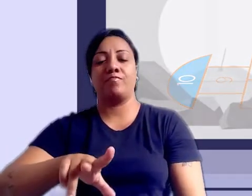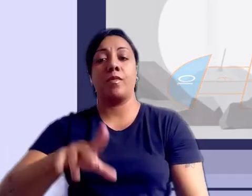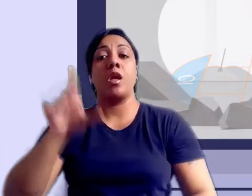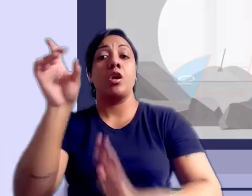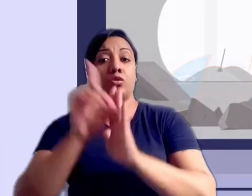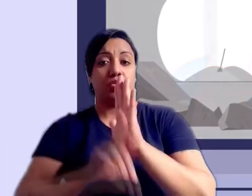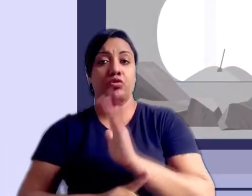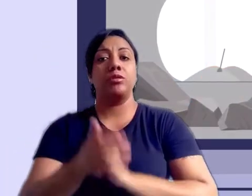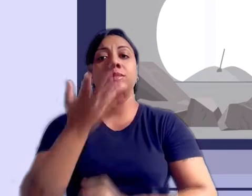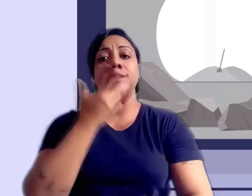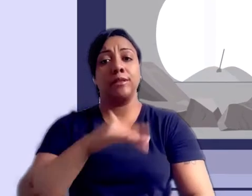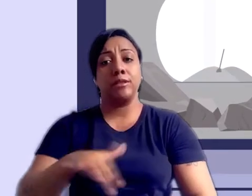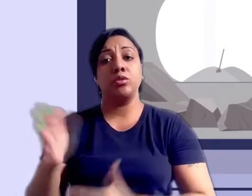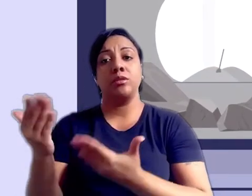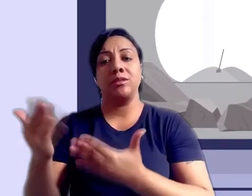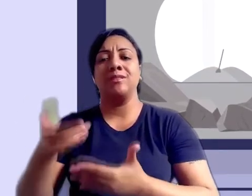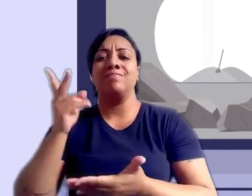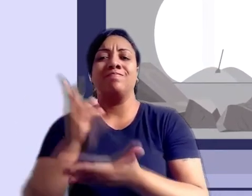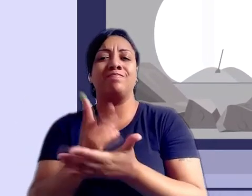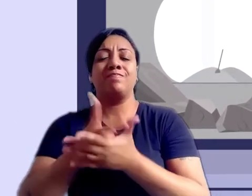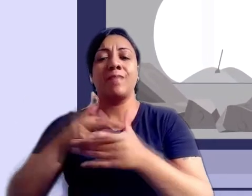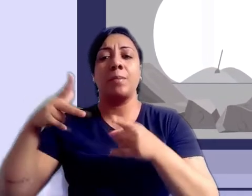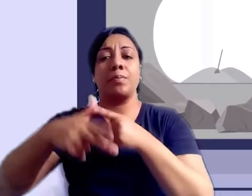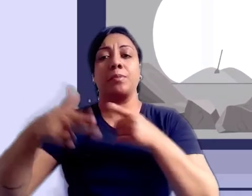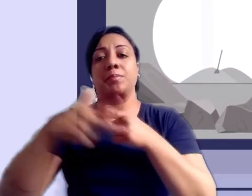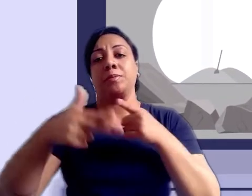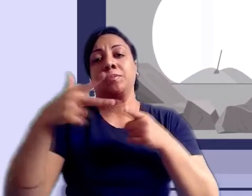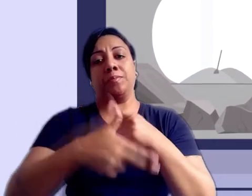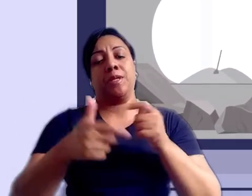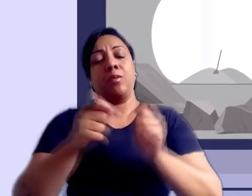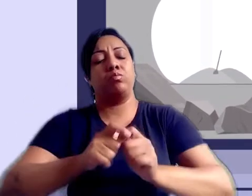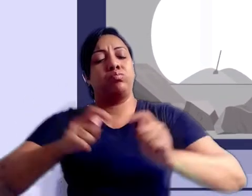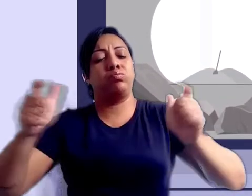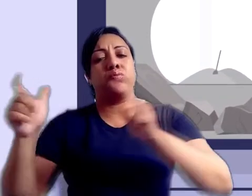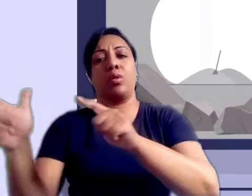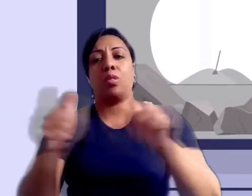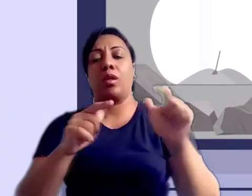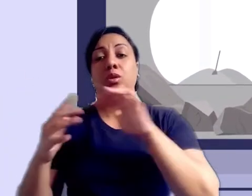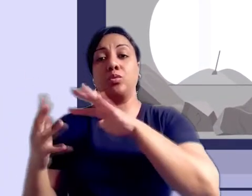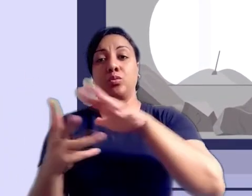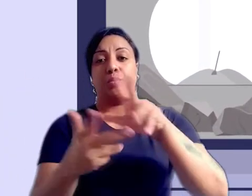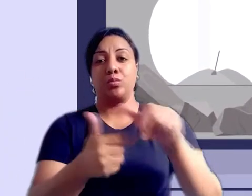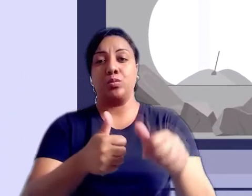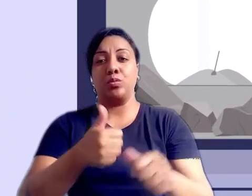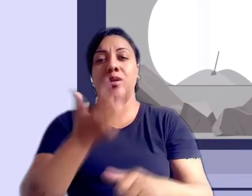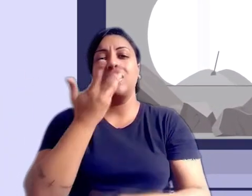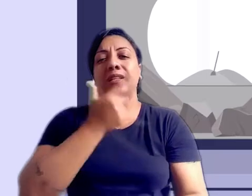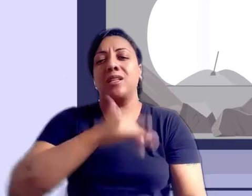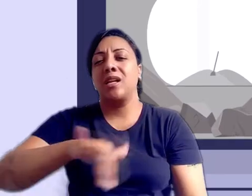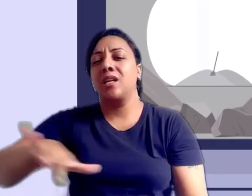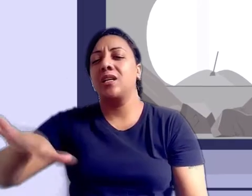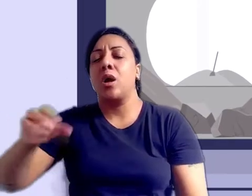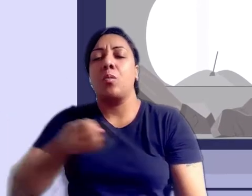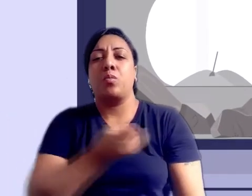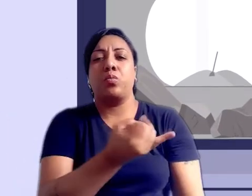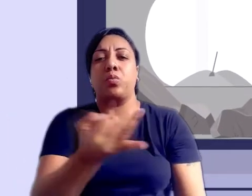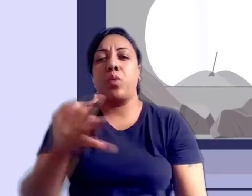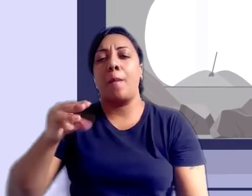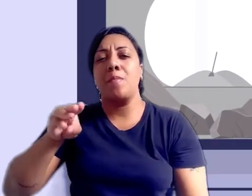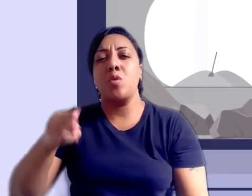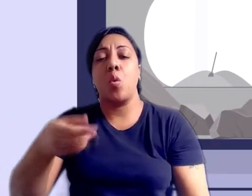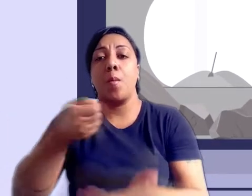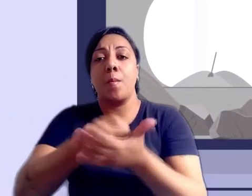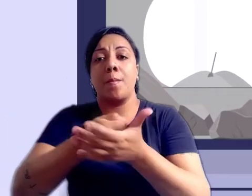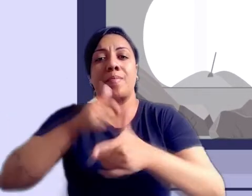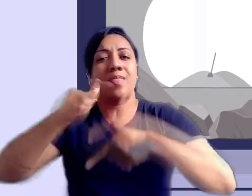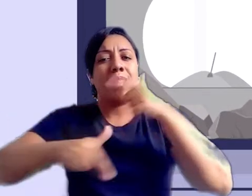Esse direito vem sendo constantemente interrompido em grande parte do mundo. São milhões de crianças e adolescentes obrigados a